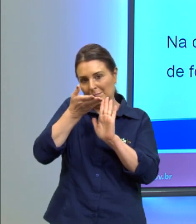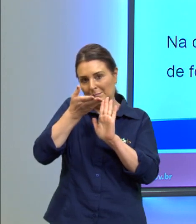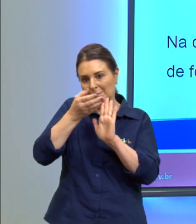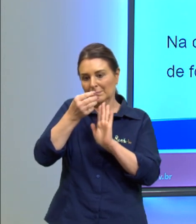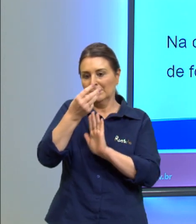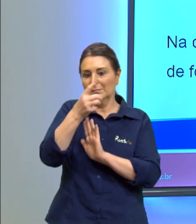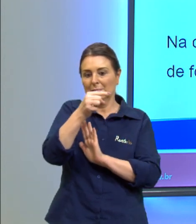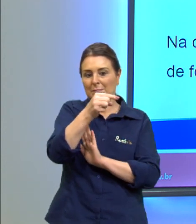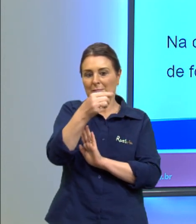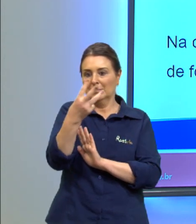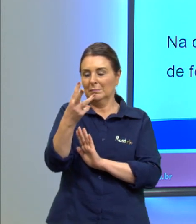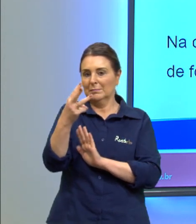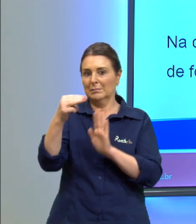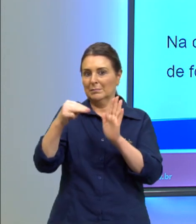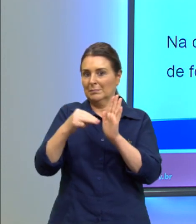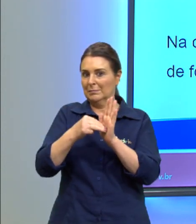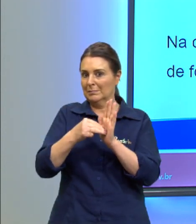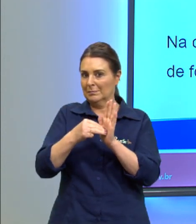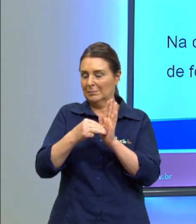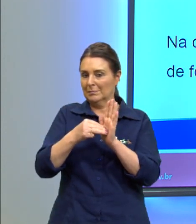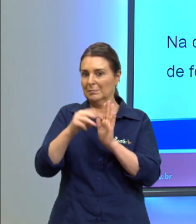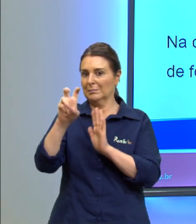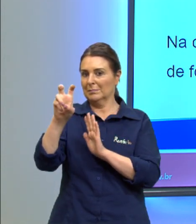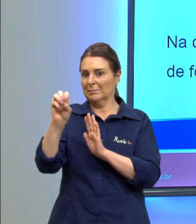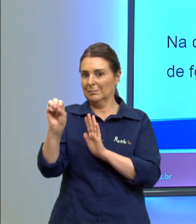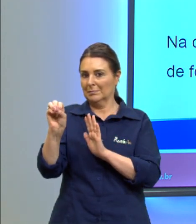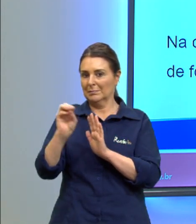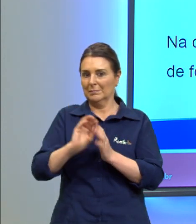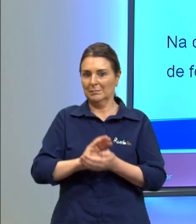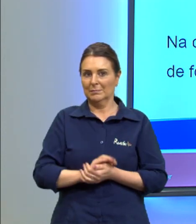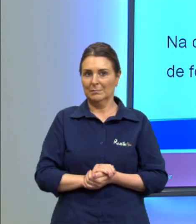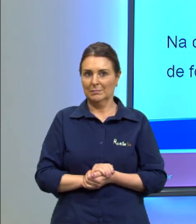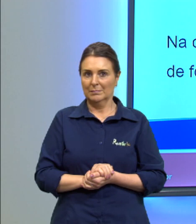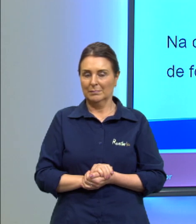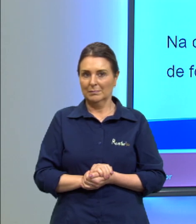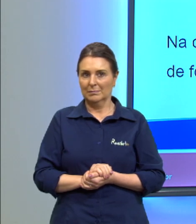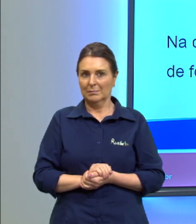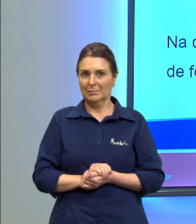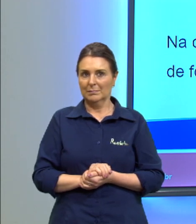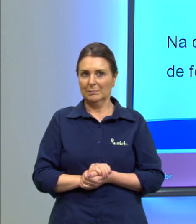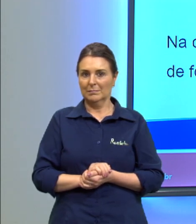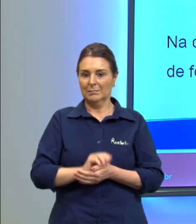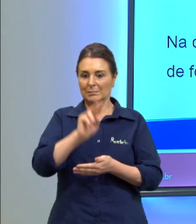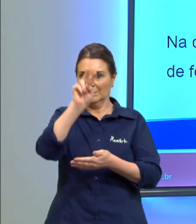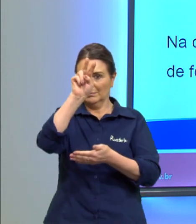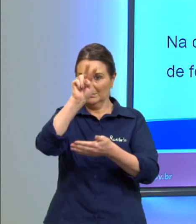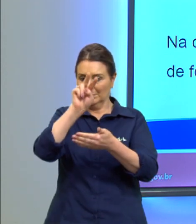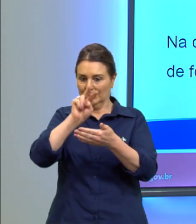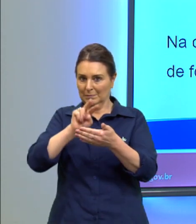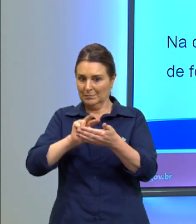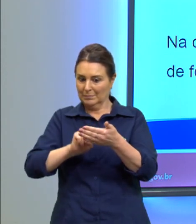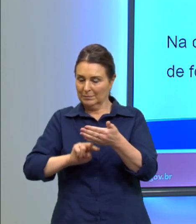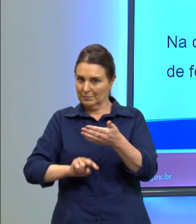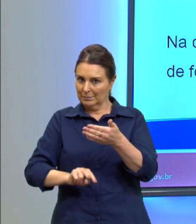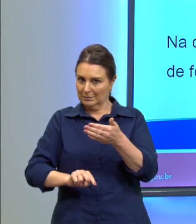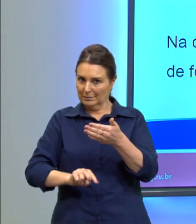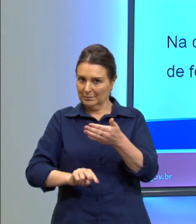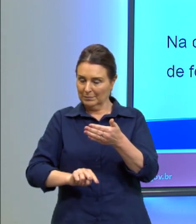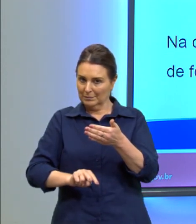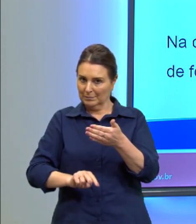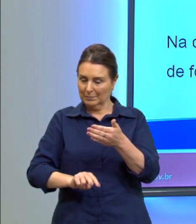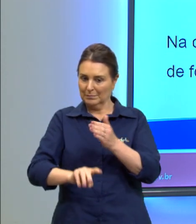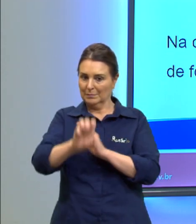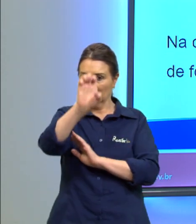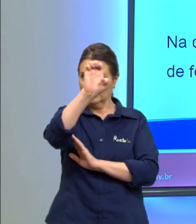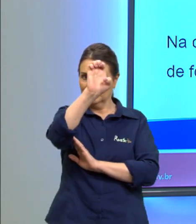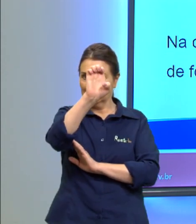menos 30 a 50 então, de menos 30 a 50 então, esta leitura sendo uma leitura do